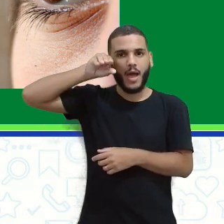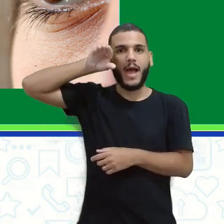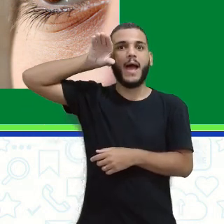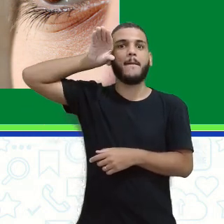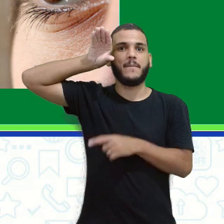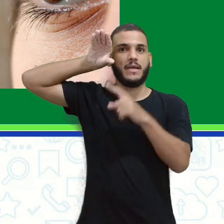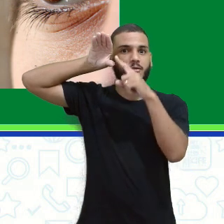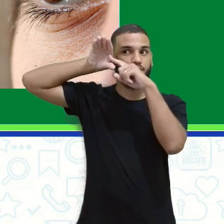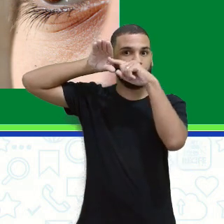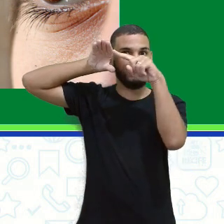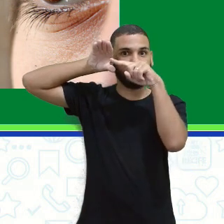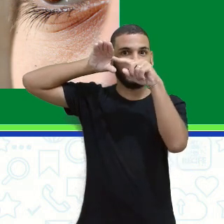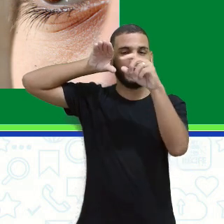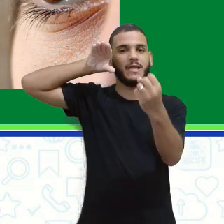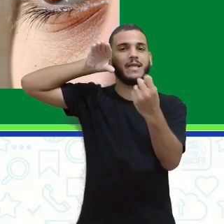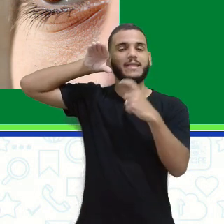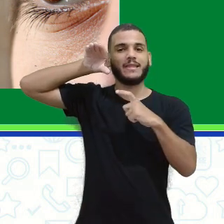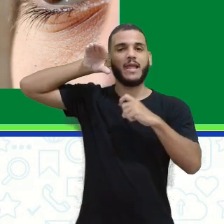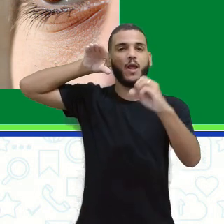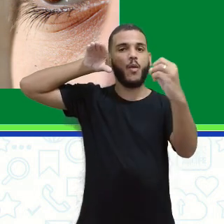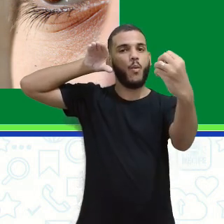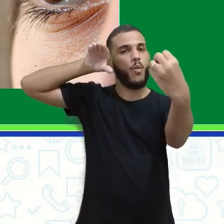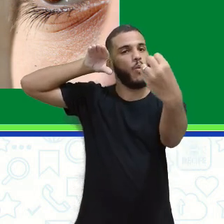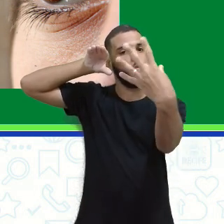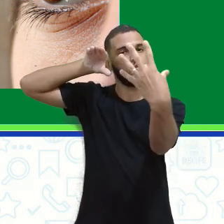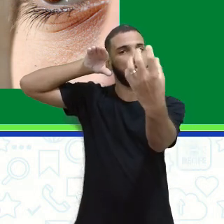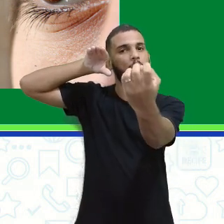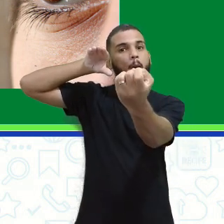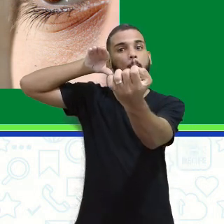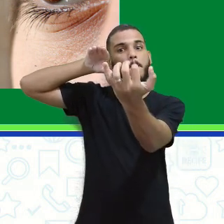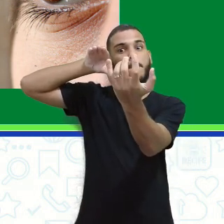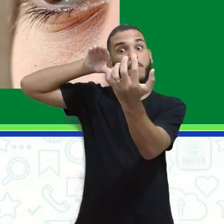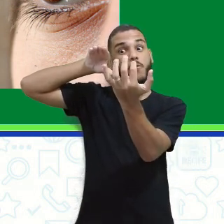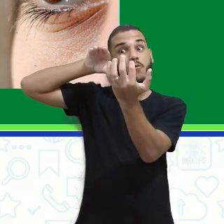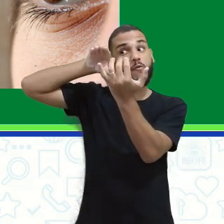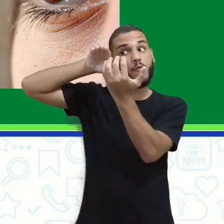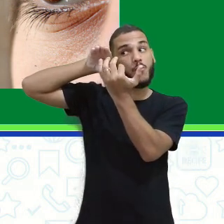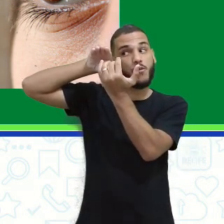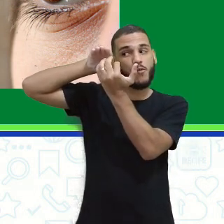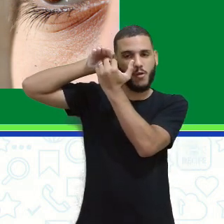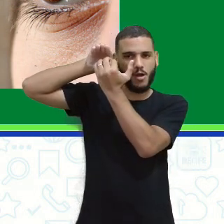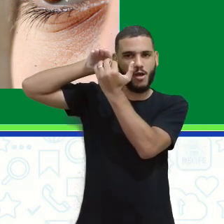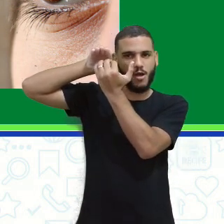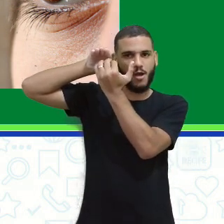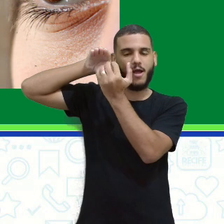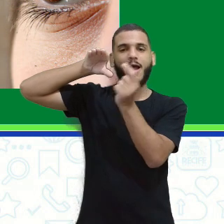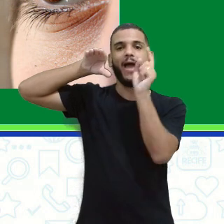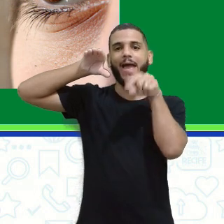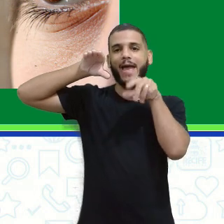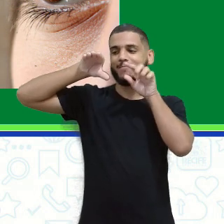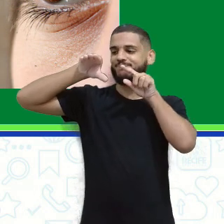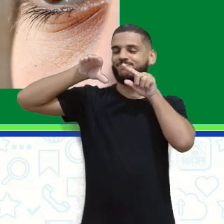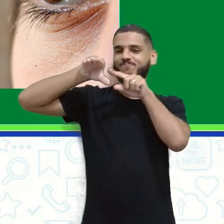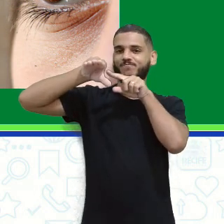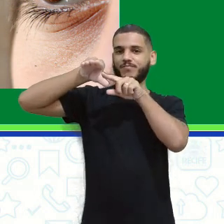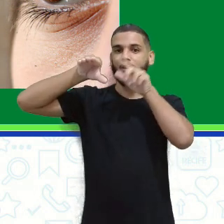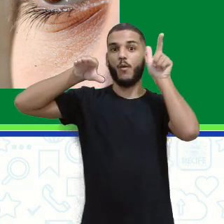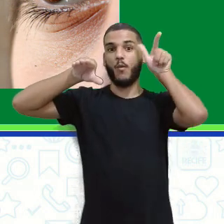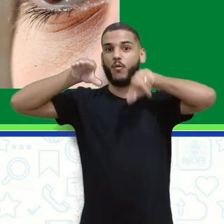de raios para os nossos olhos, né? Então, quando esses raios penetram os nossos olhos, a gente consegue